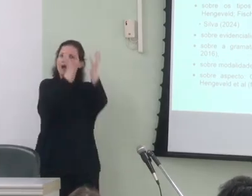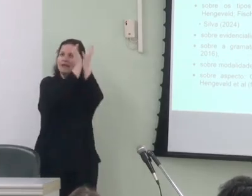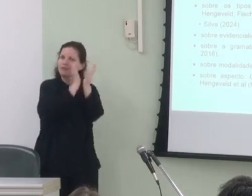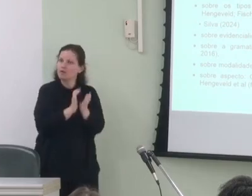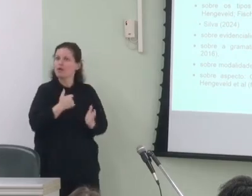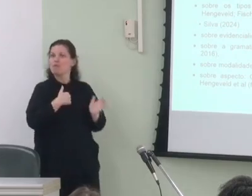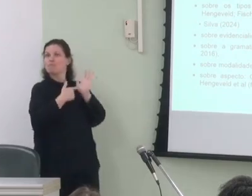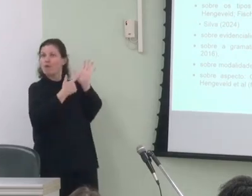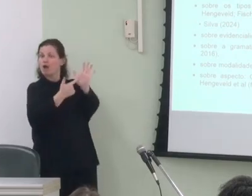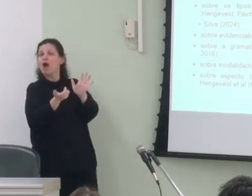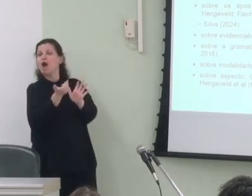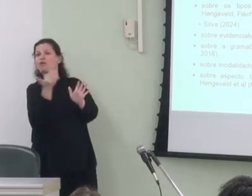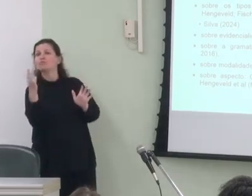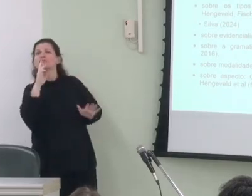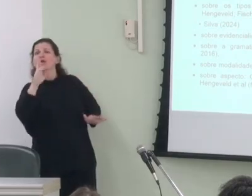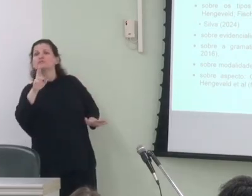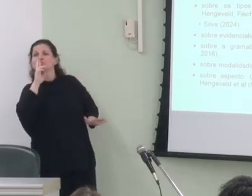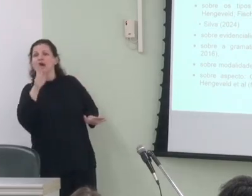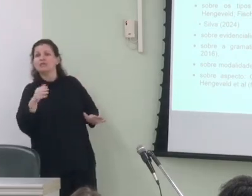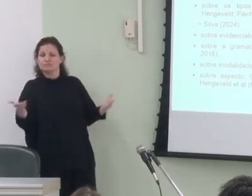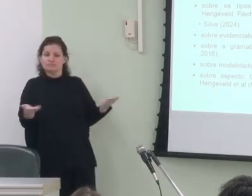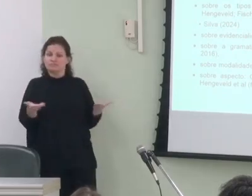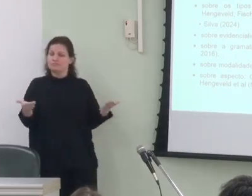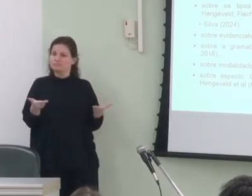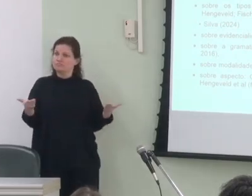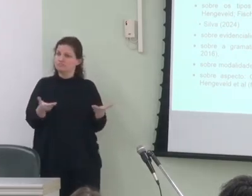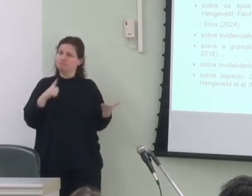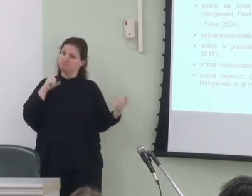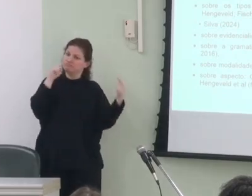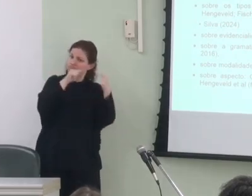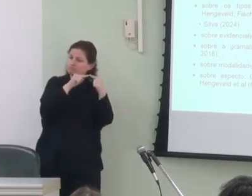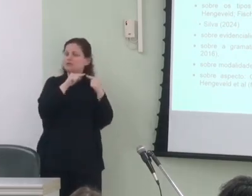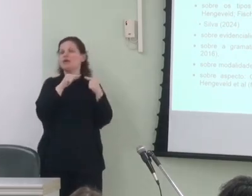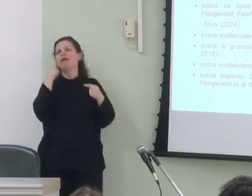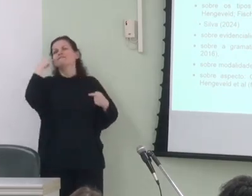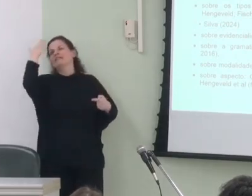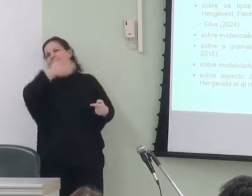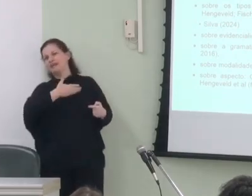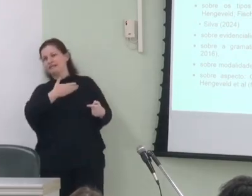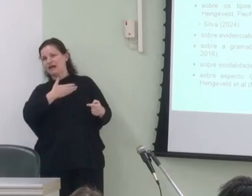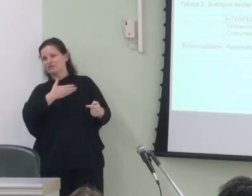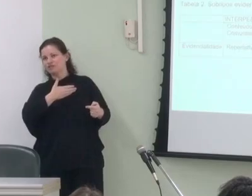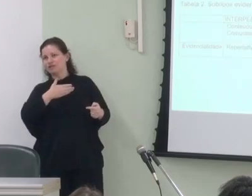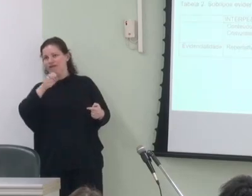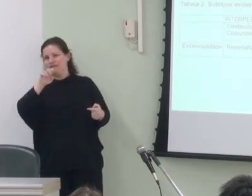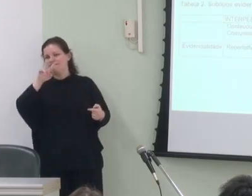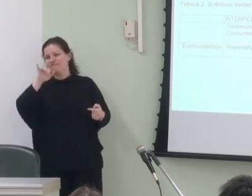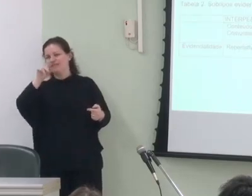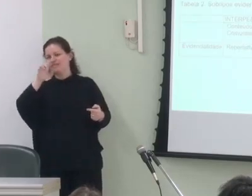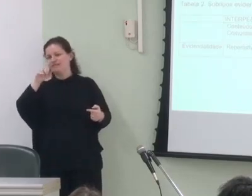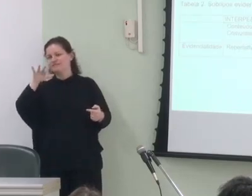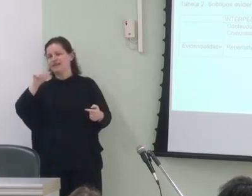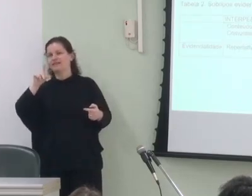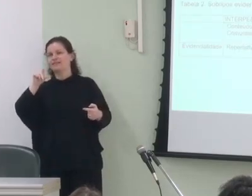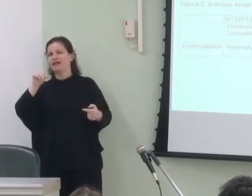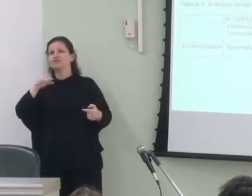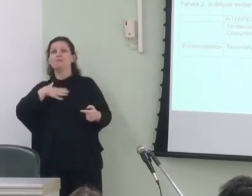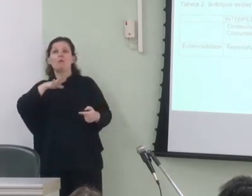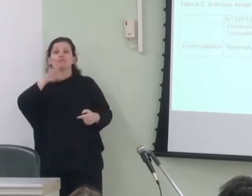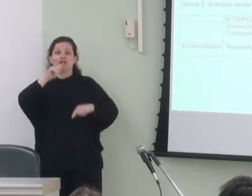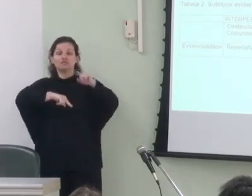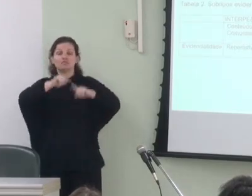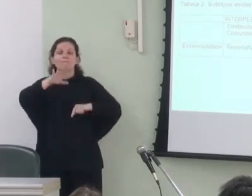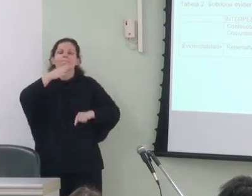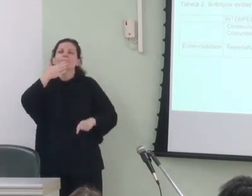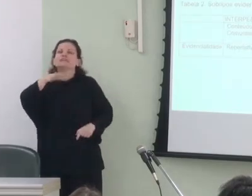destaco apenas alguns resultados mais recentes relacionados à evidencialidade, meu objeto de estudo predileto, como